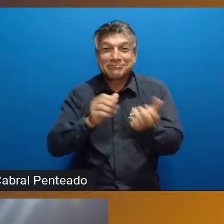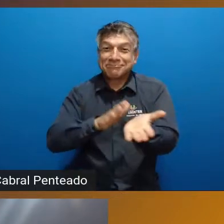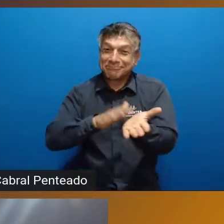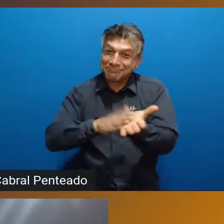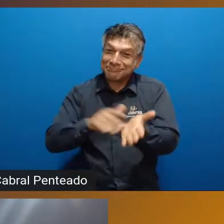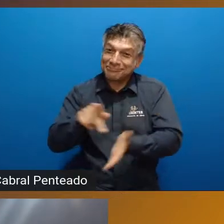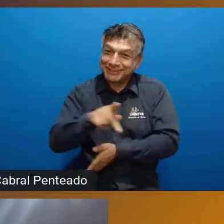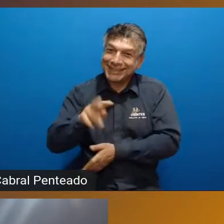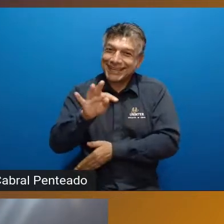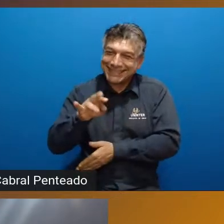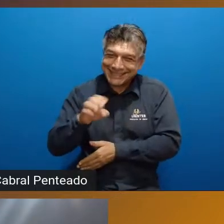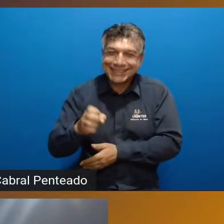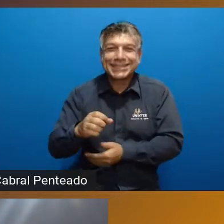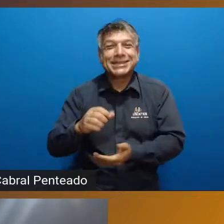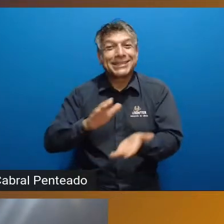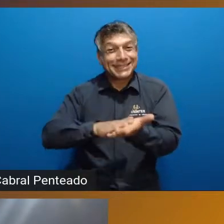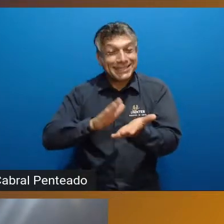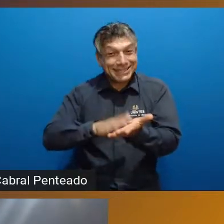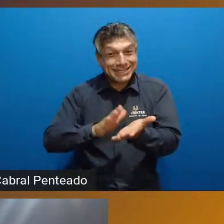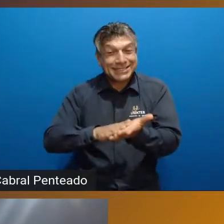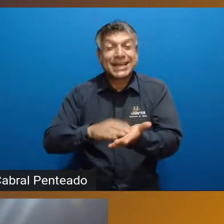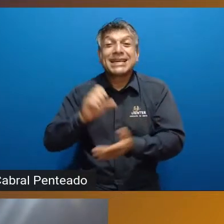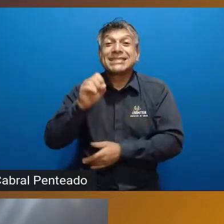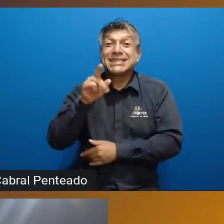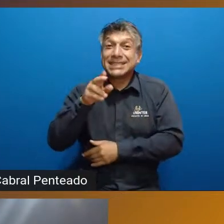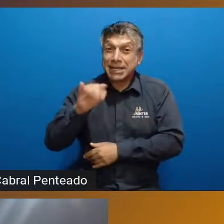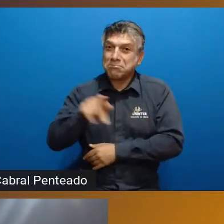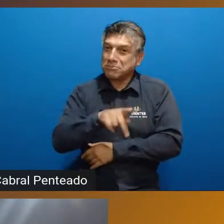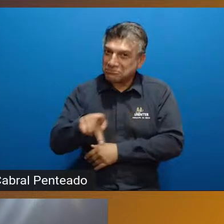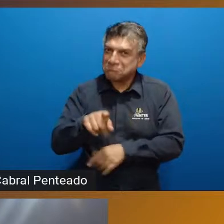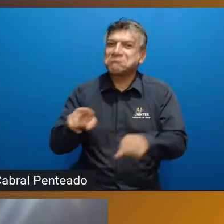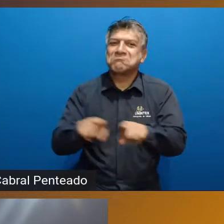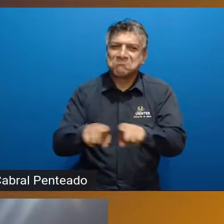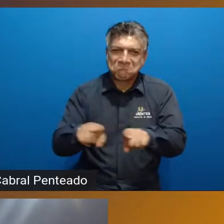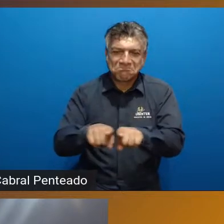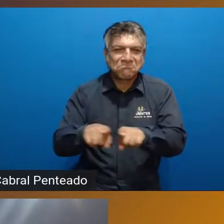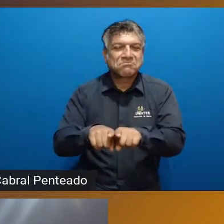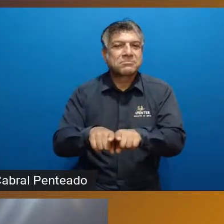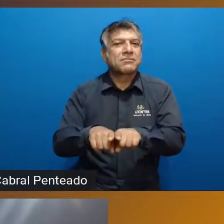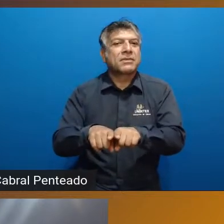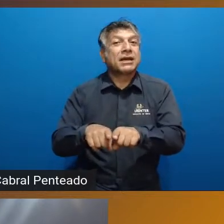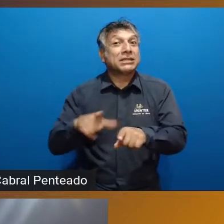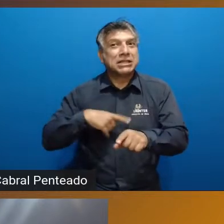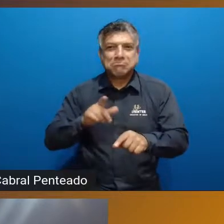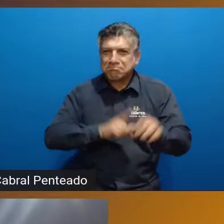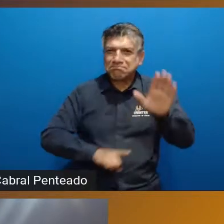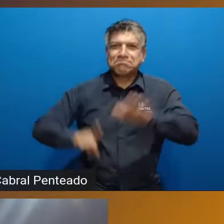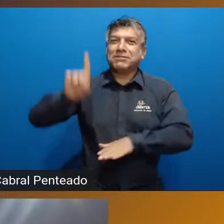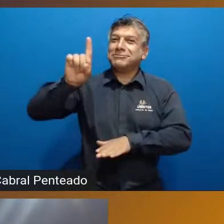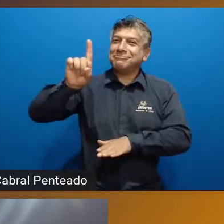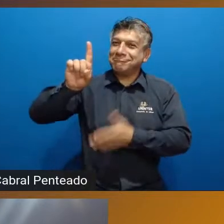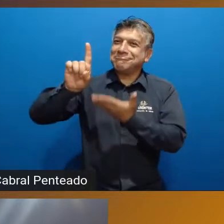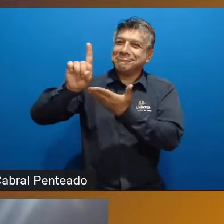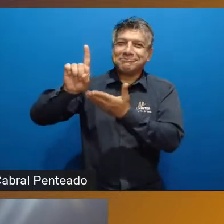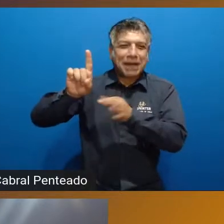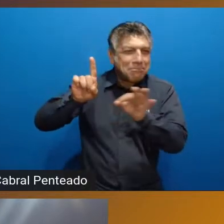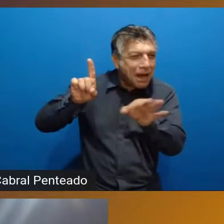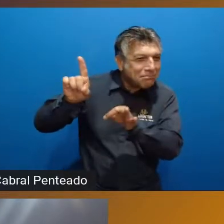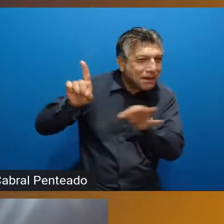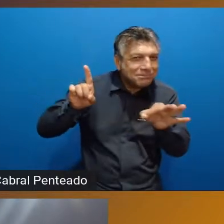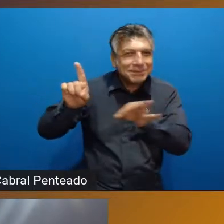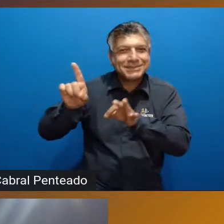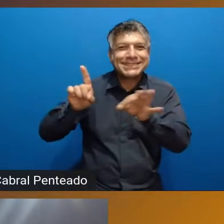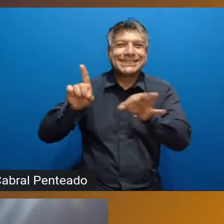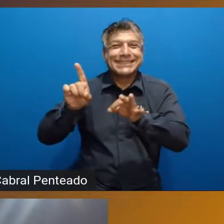Tatiana. Parabéns ao Sidney, professor Sidney, que também é o protagonista, dessas ações ligadas